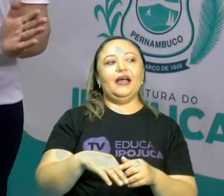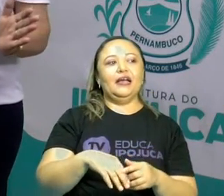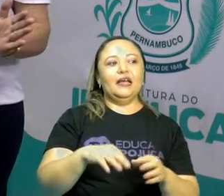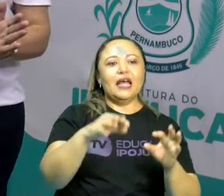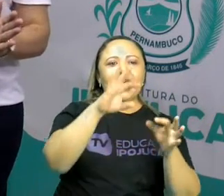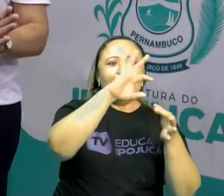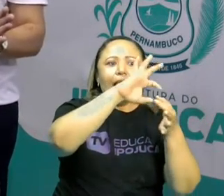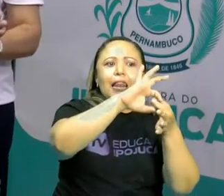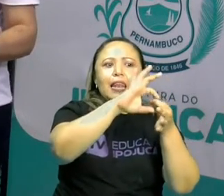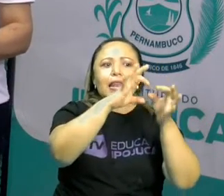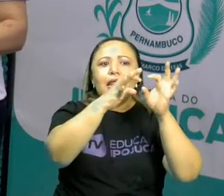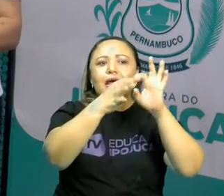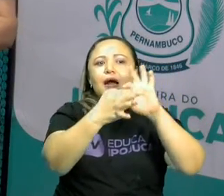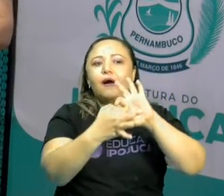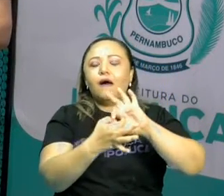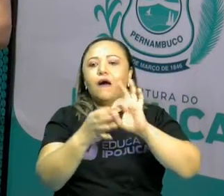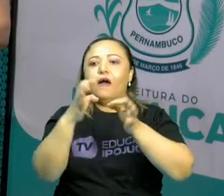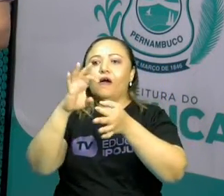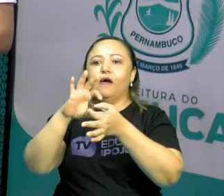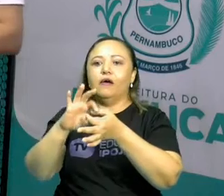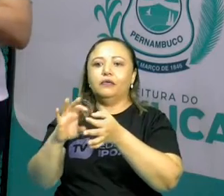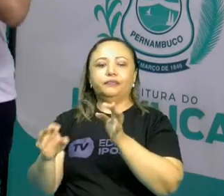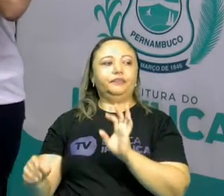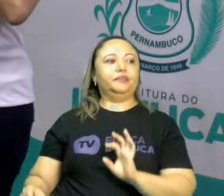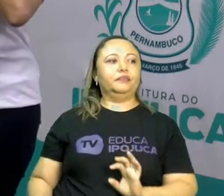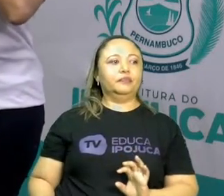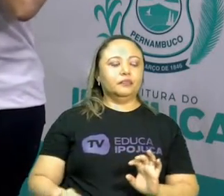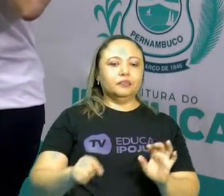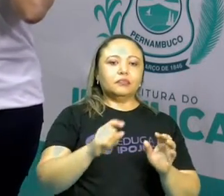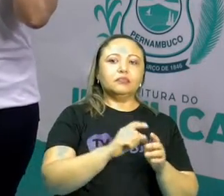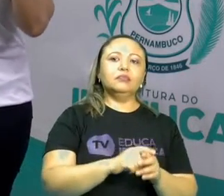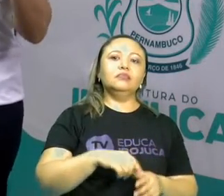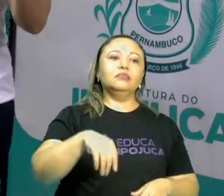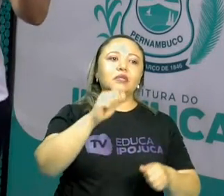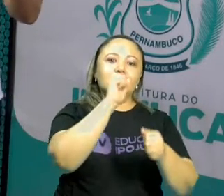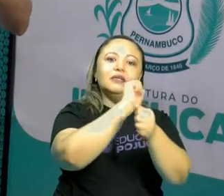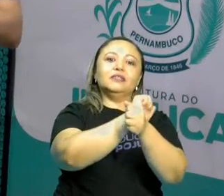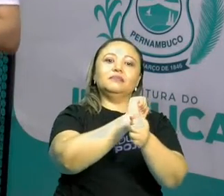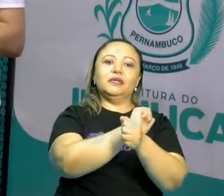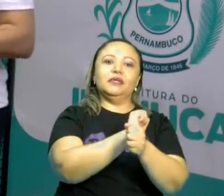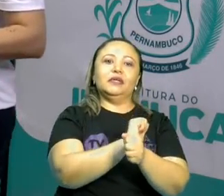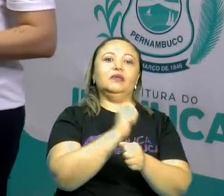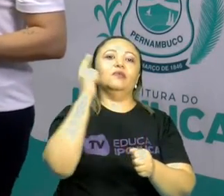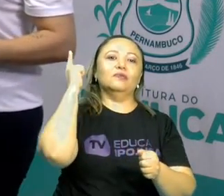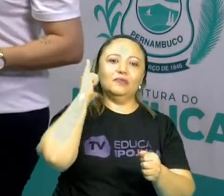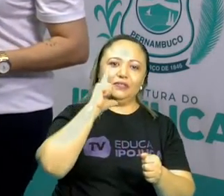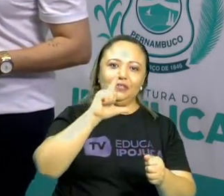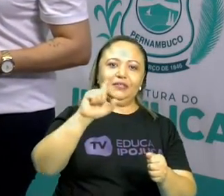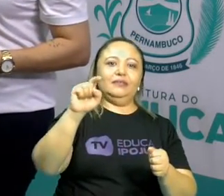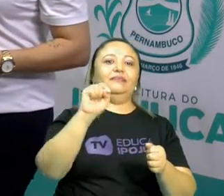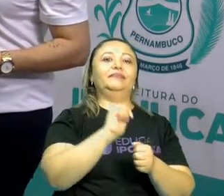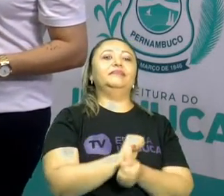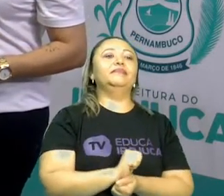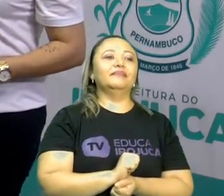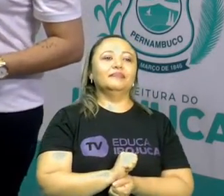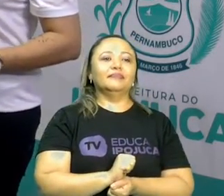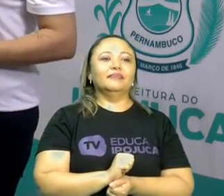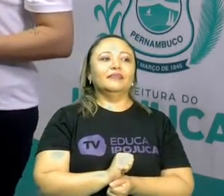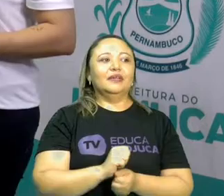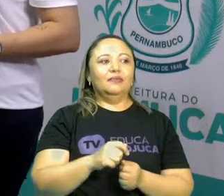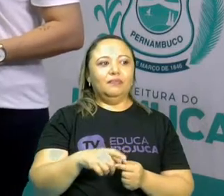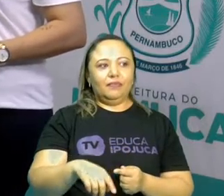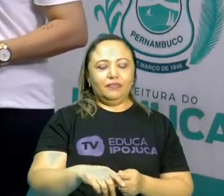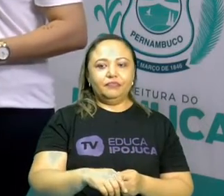dizendo o contrário daquilo que o provérbio diz. Por exemplo, quem espera sempre alcança. Aí ele diz, né?